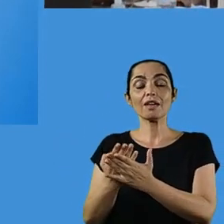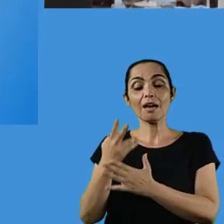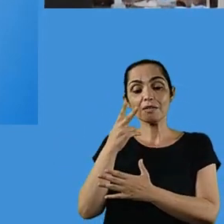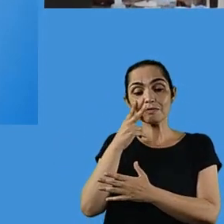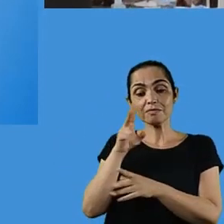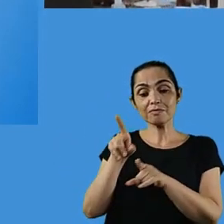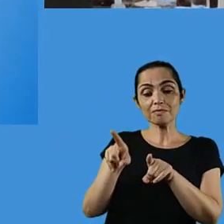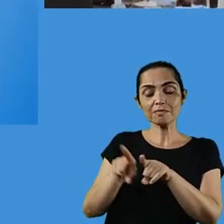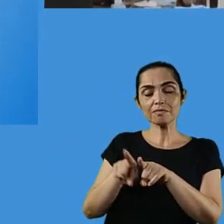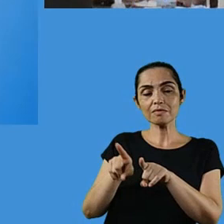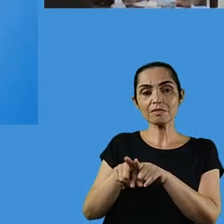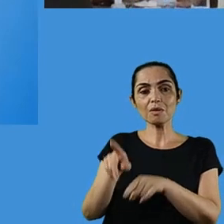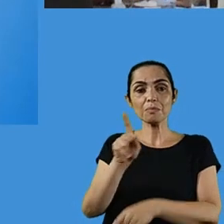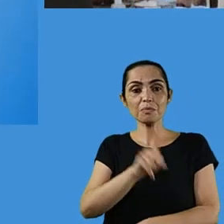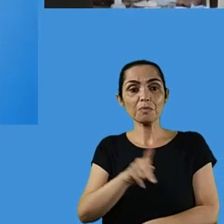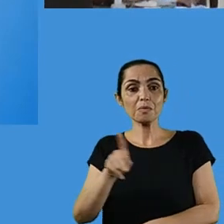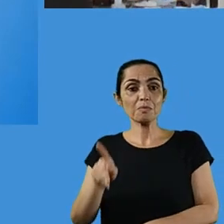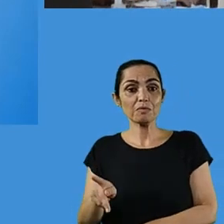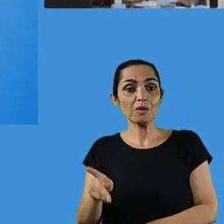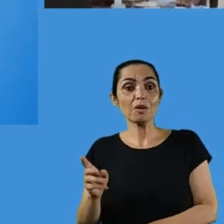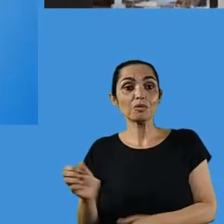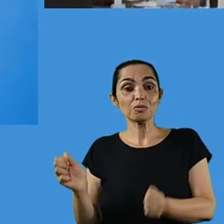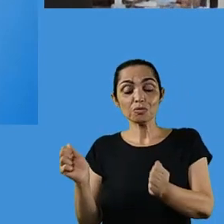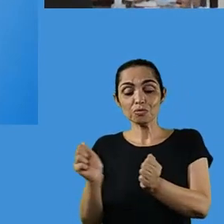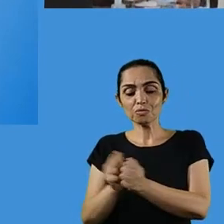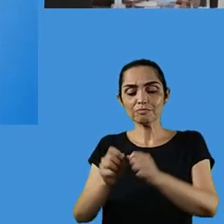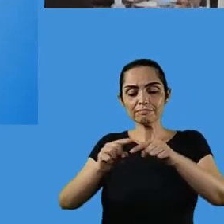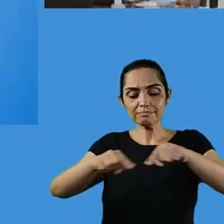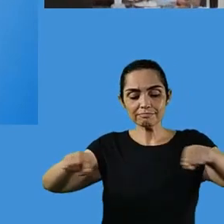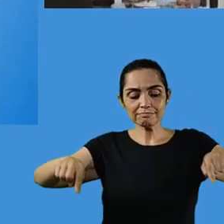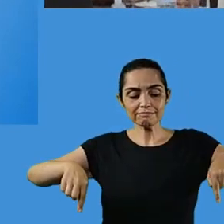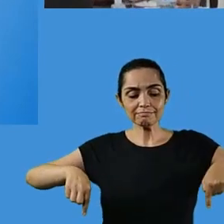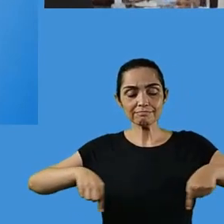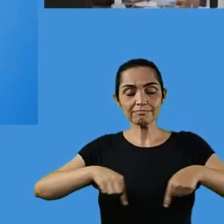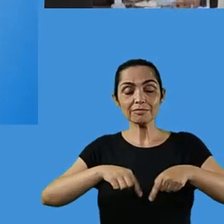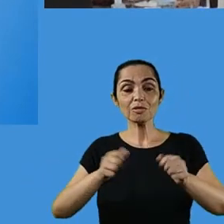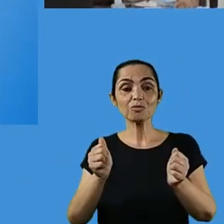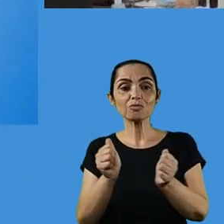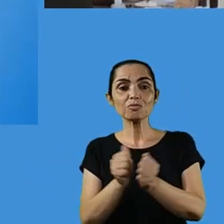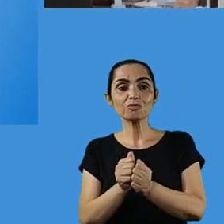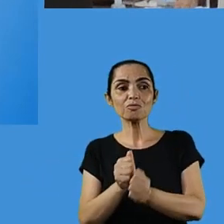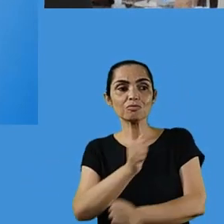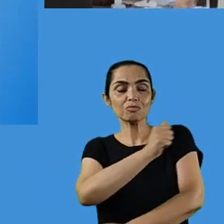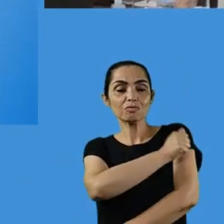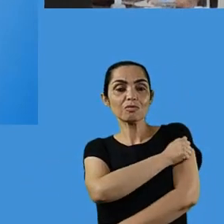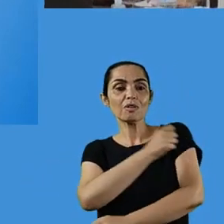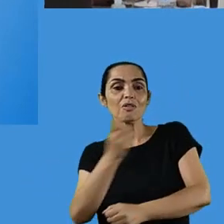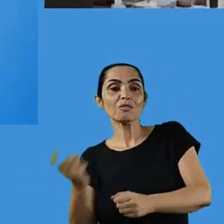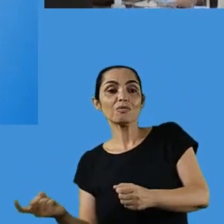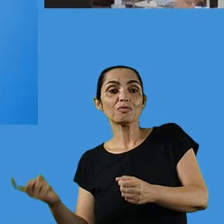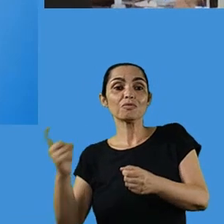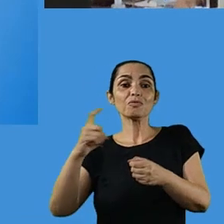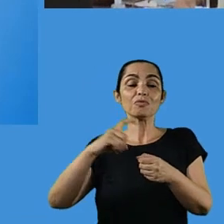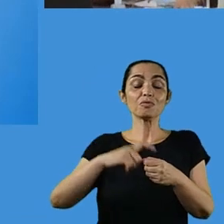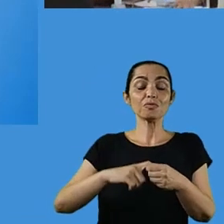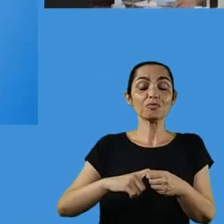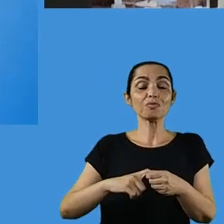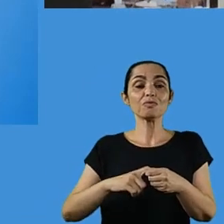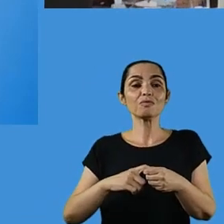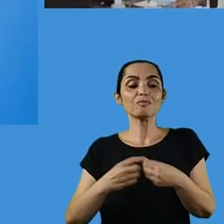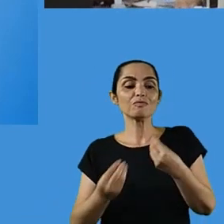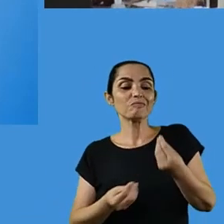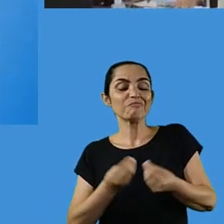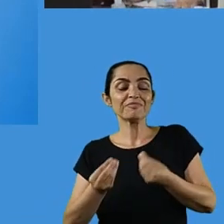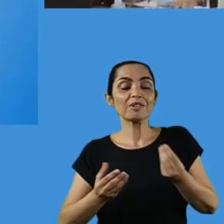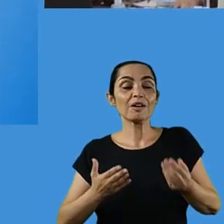que quando o professor estiver dentro da sua sala de aula com seus alunos, ele vai voltar tudo àquela nossa vontade,